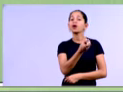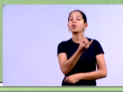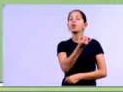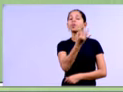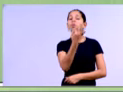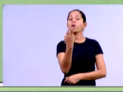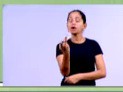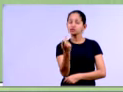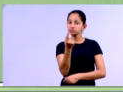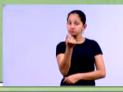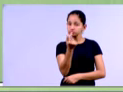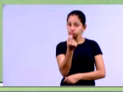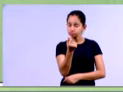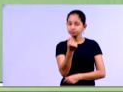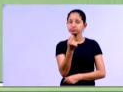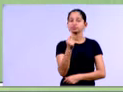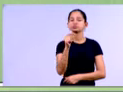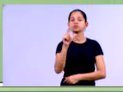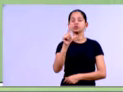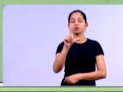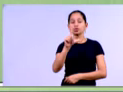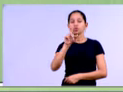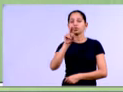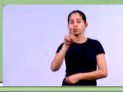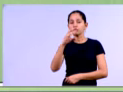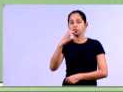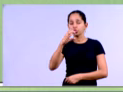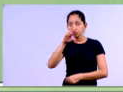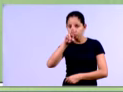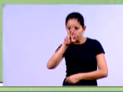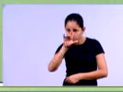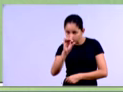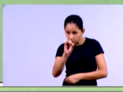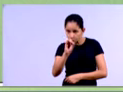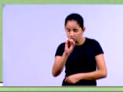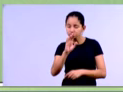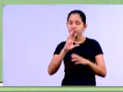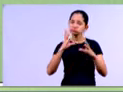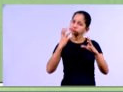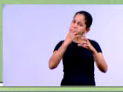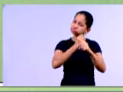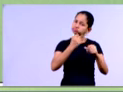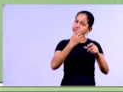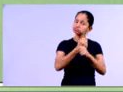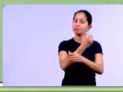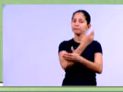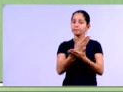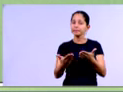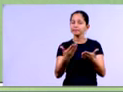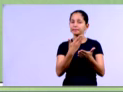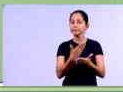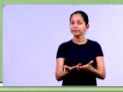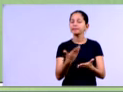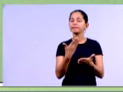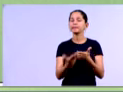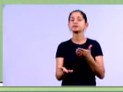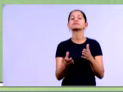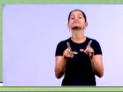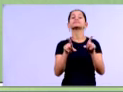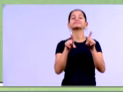vendidas, que vai formar o lucro bruto, depois vem as deduções das despesas, né, as operacionais e as financeiras,